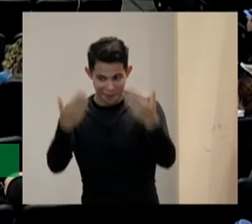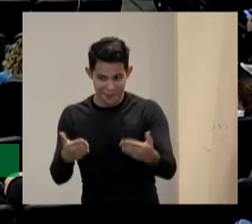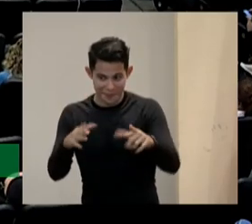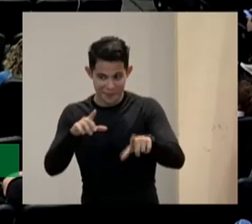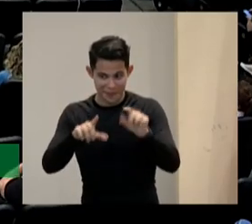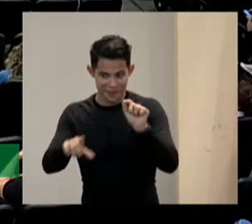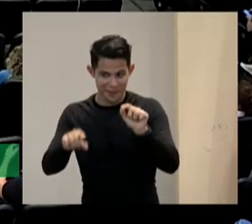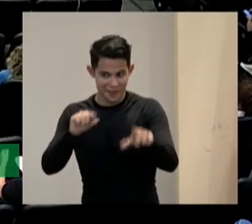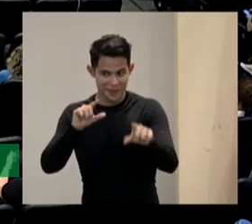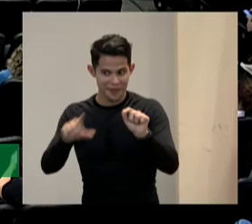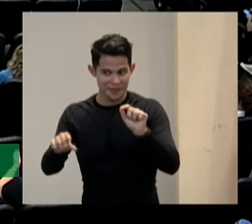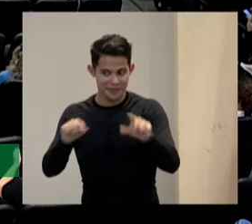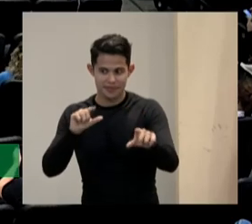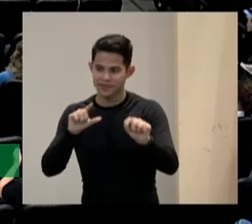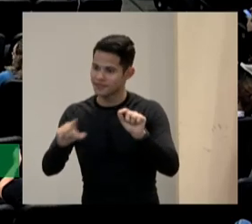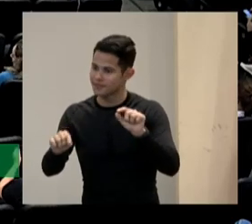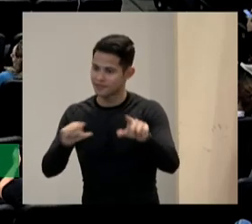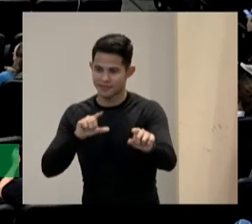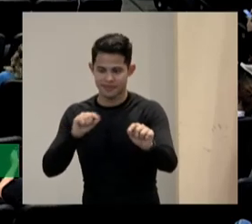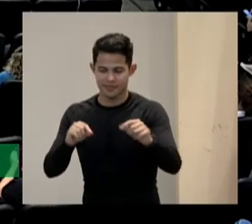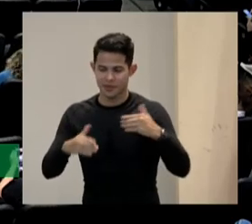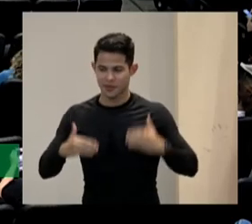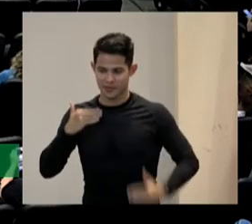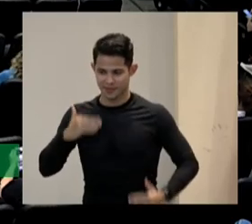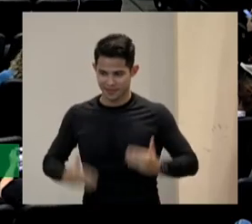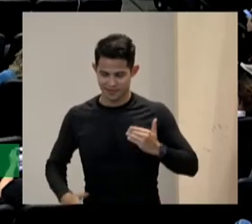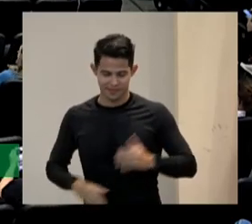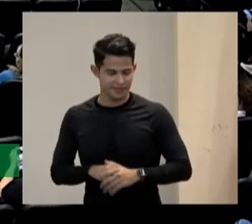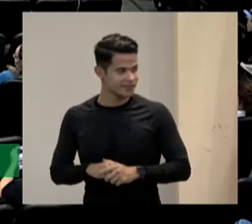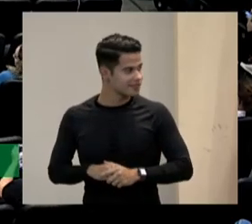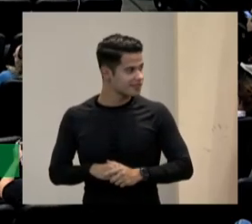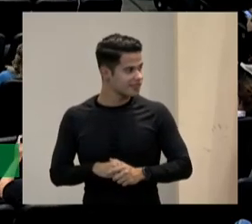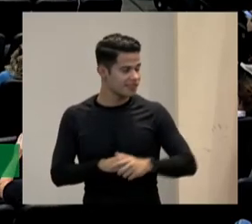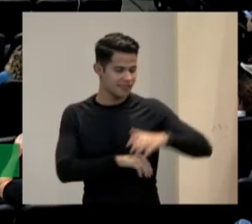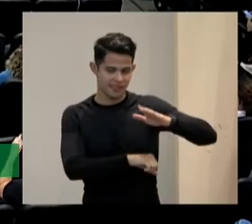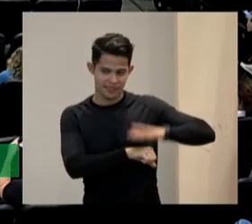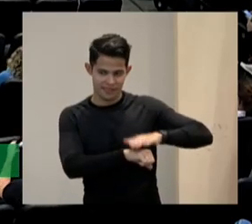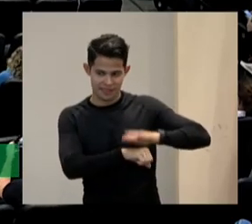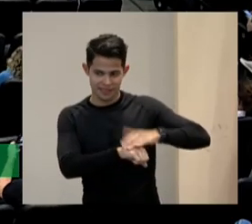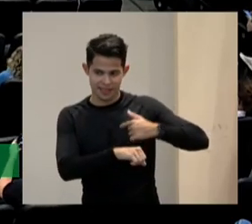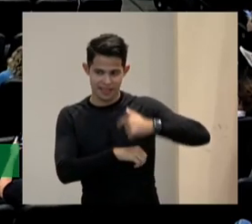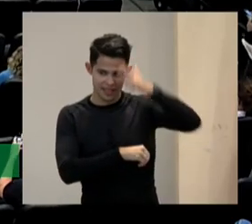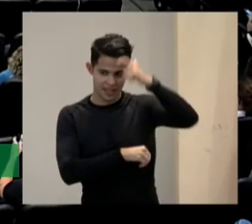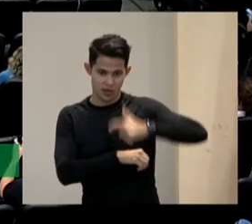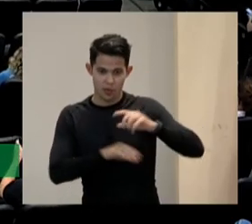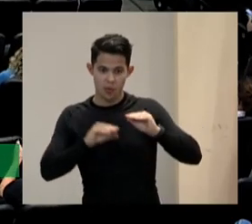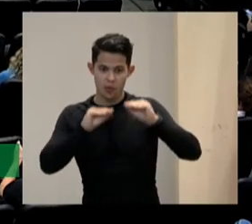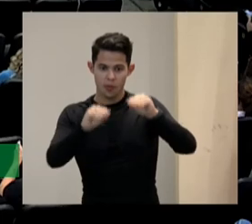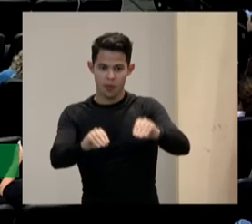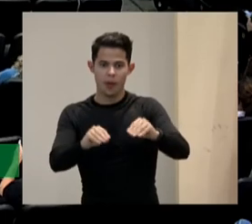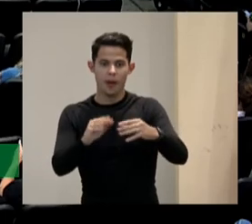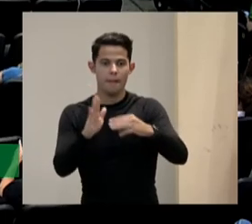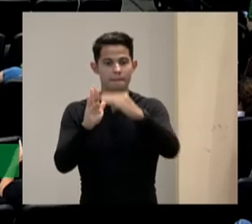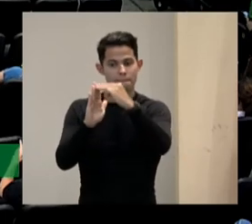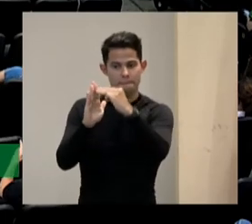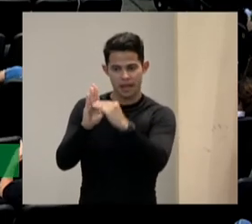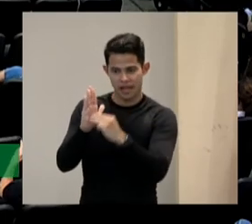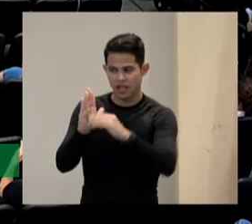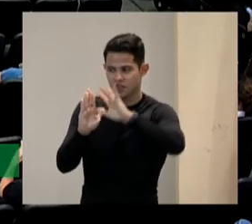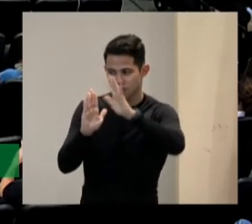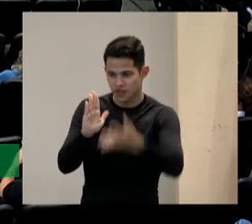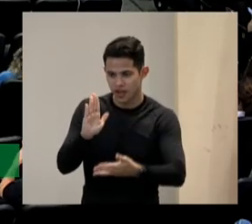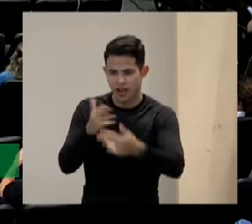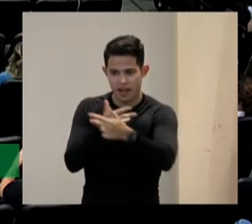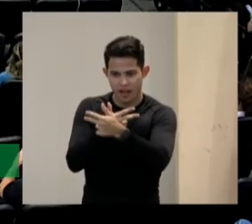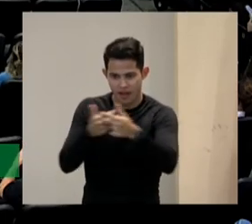para interação física eu coloco vários métodos de resposta ou navegação